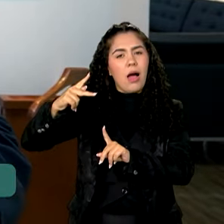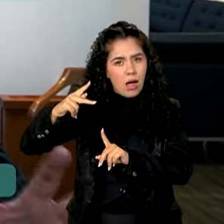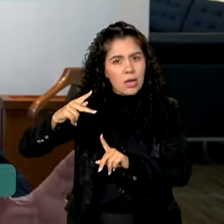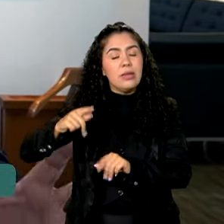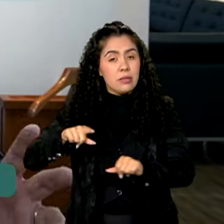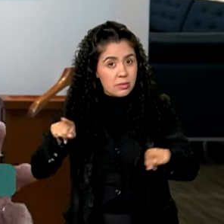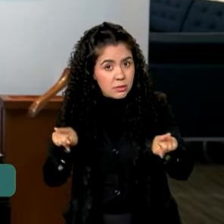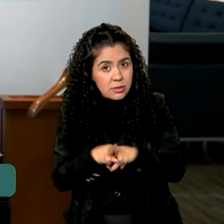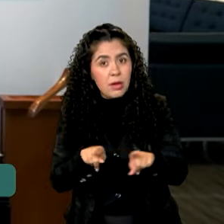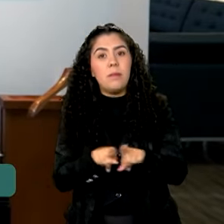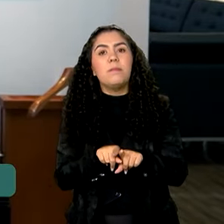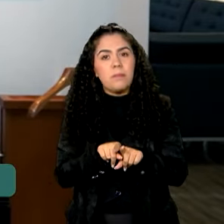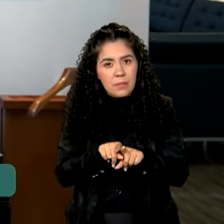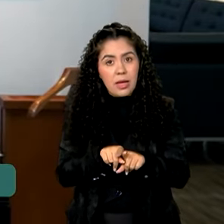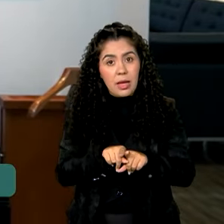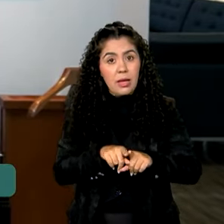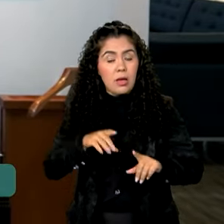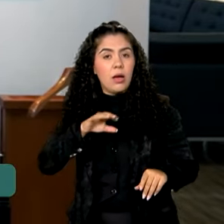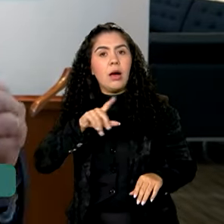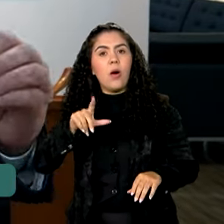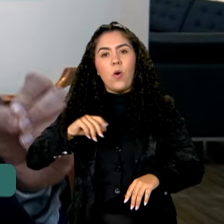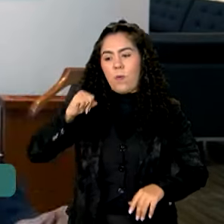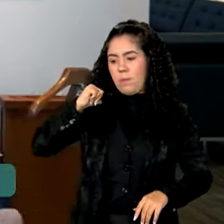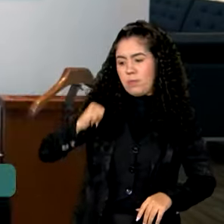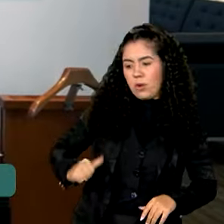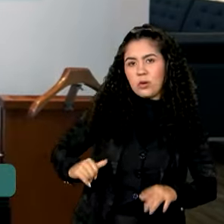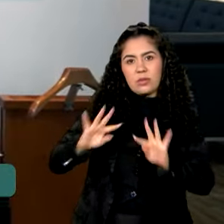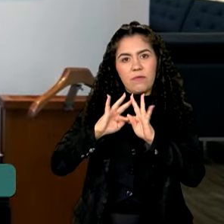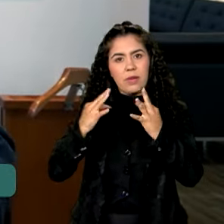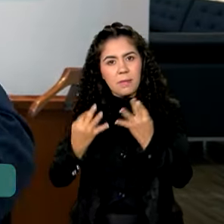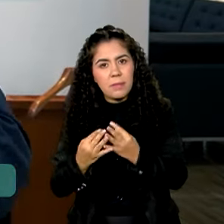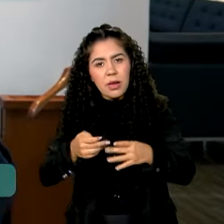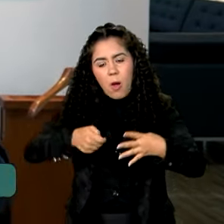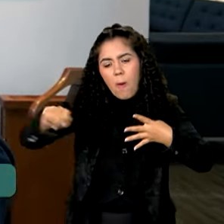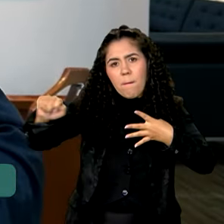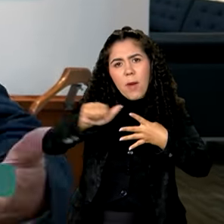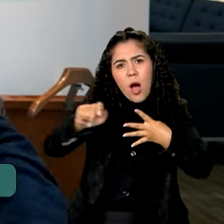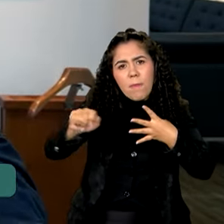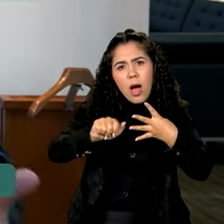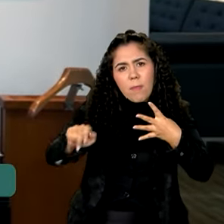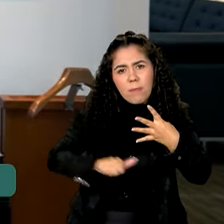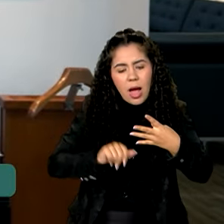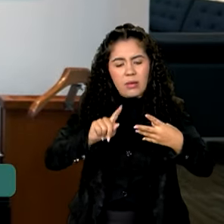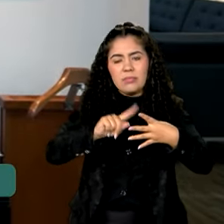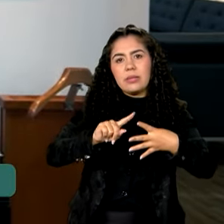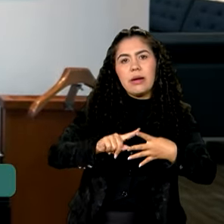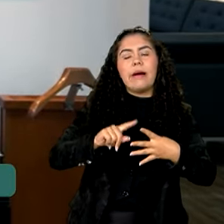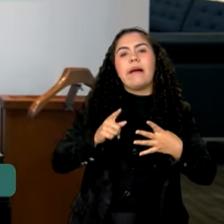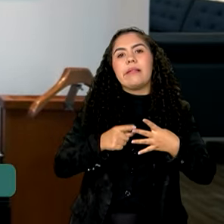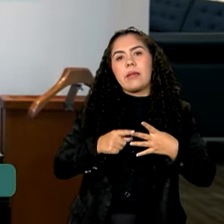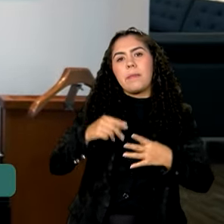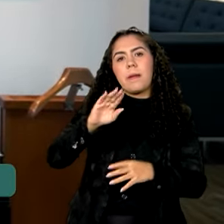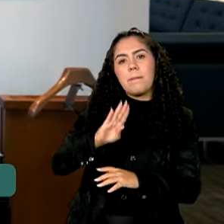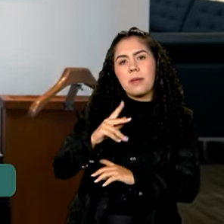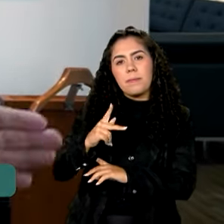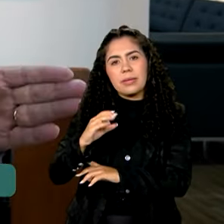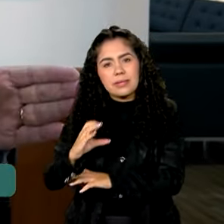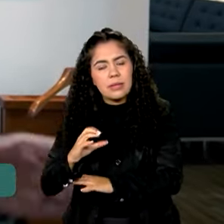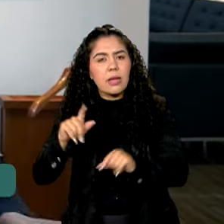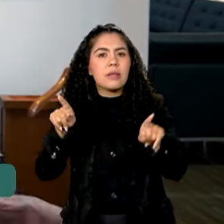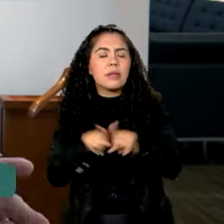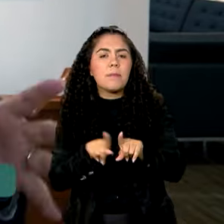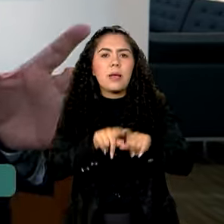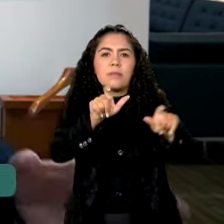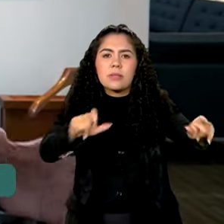também a transferência de renda. O Bolsa Família, o BPC, a política de qualificação das pessoas do